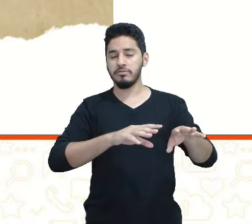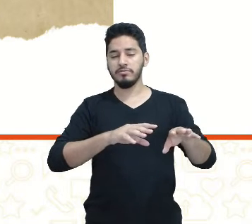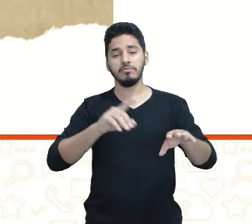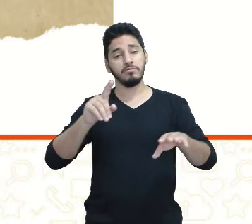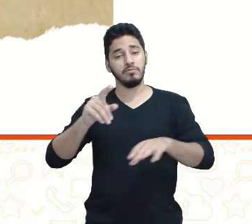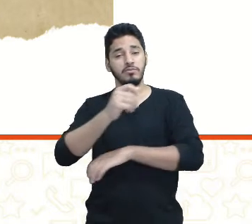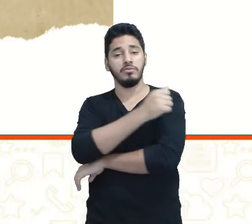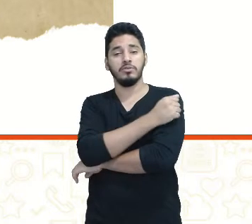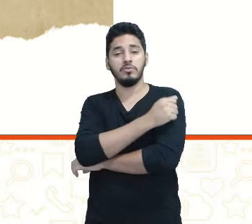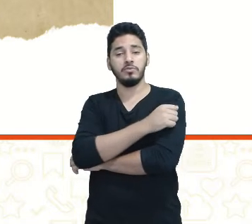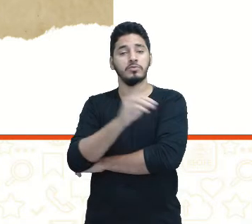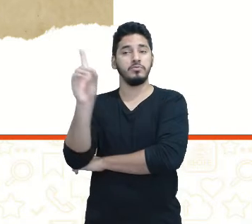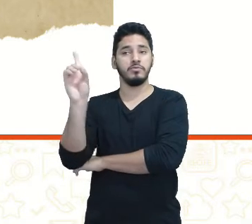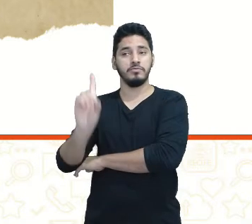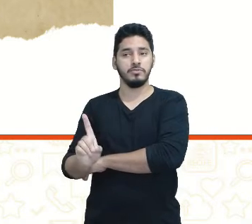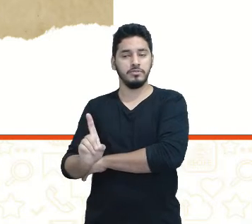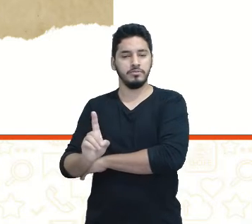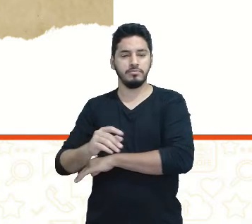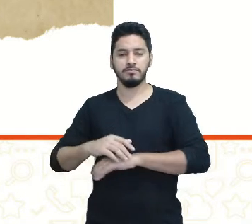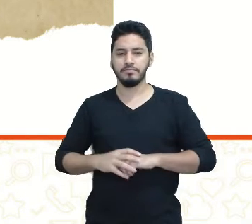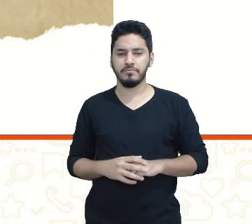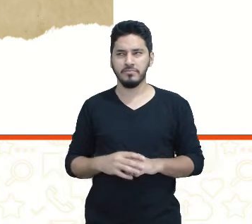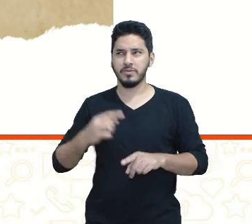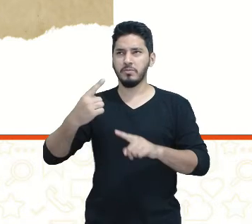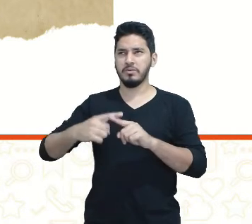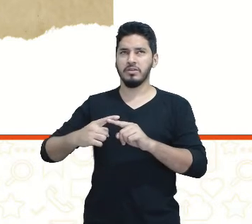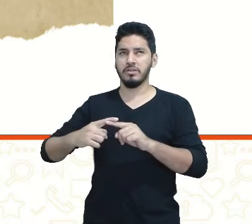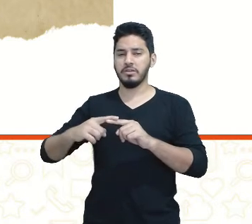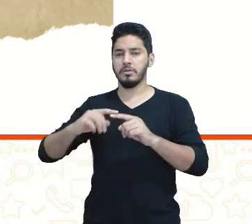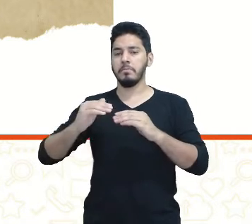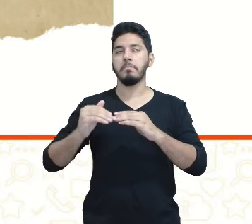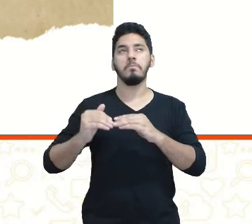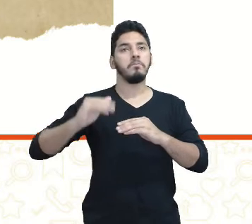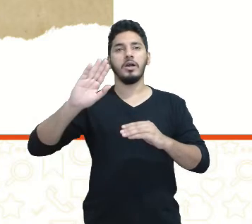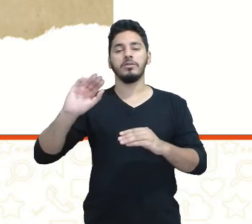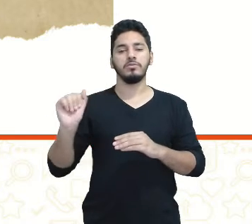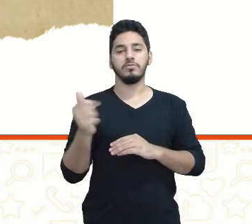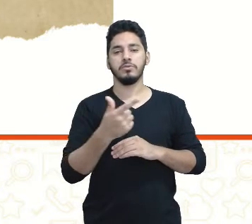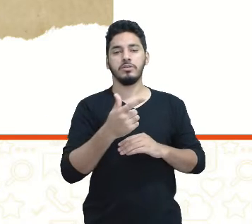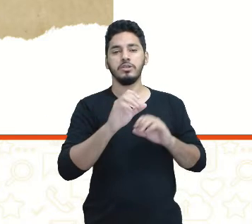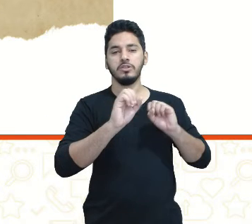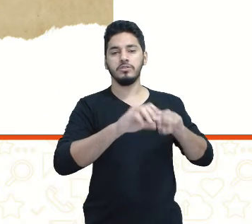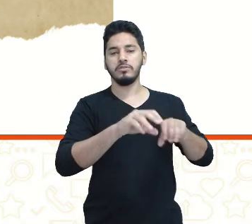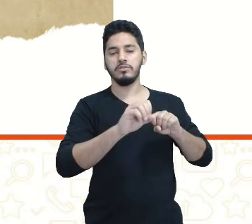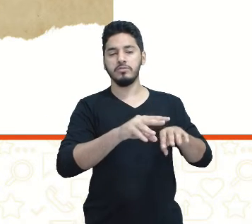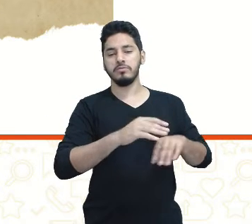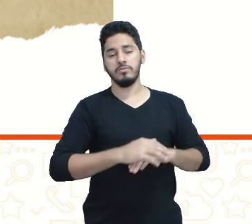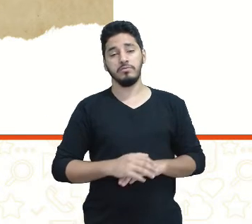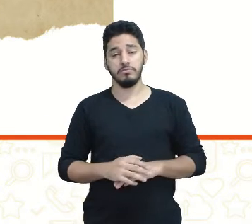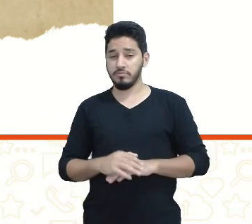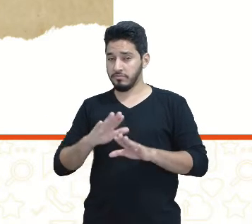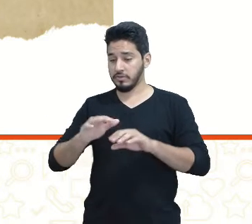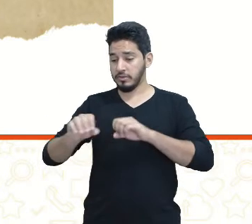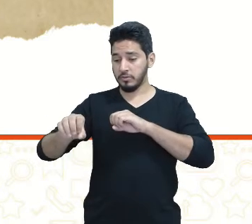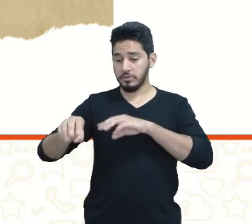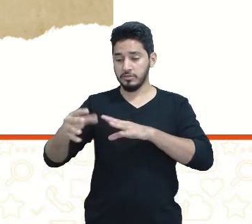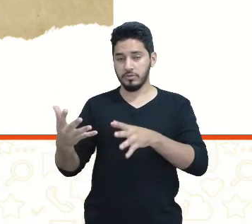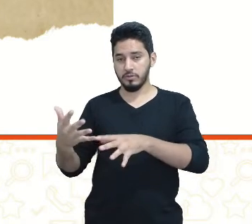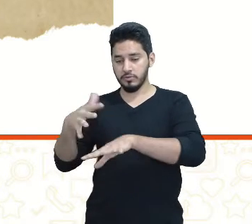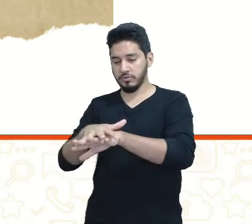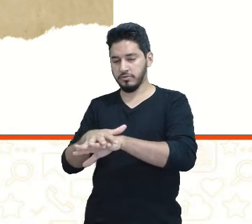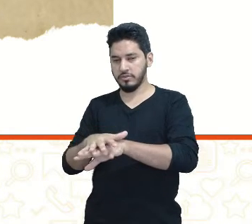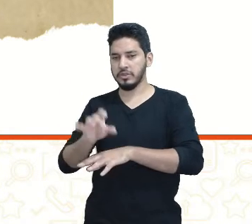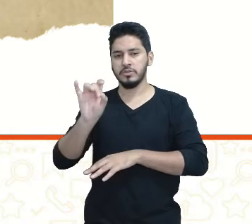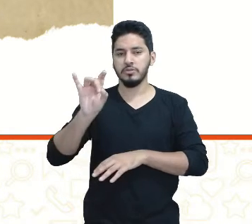com deficiência. Por que vai além da escolarização? Porque a educação inclusiva, ela não faz só